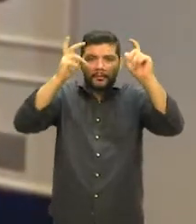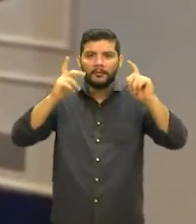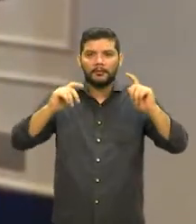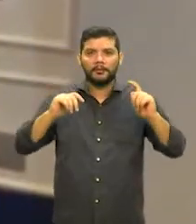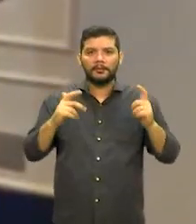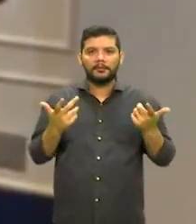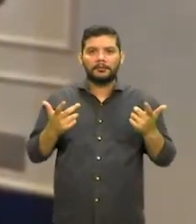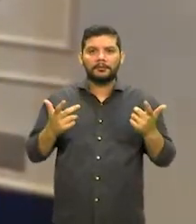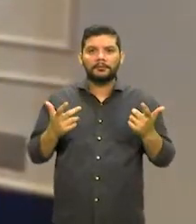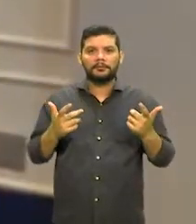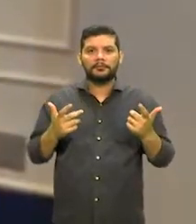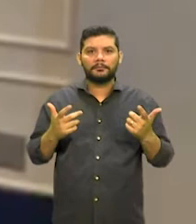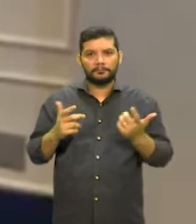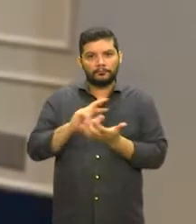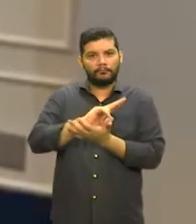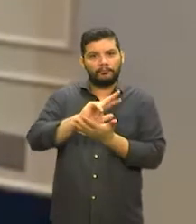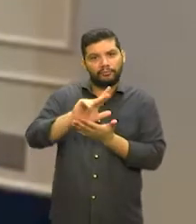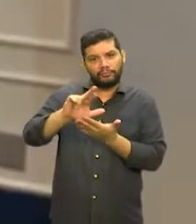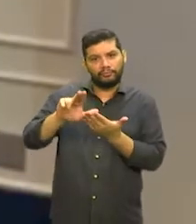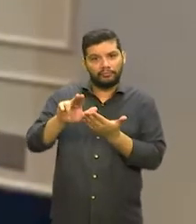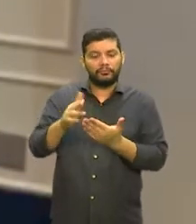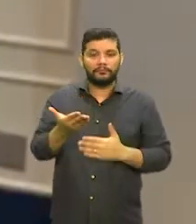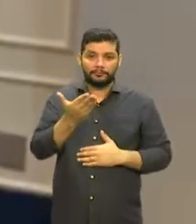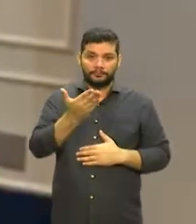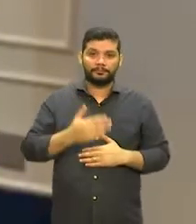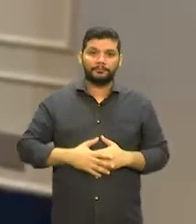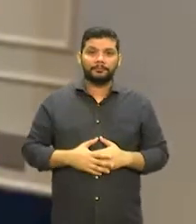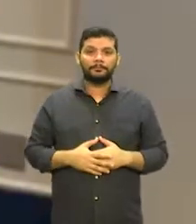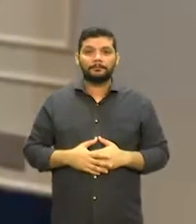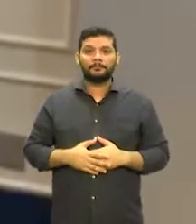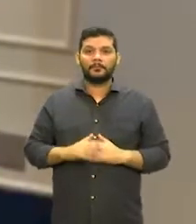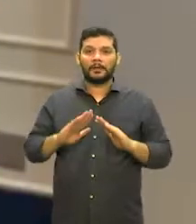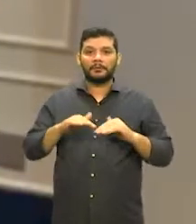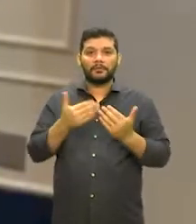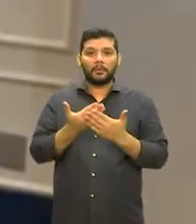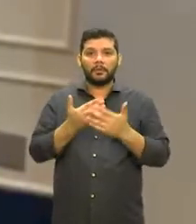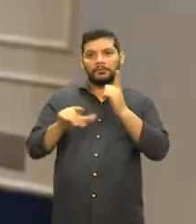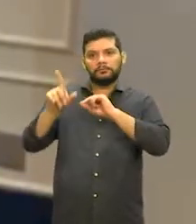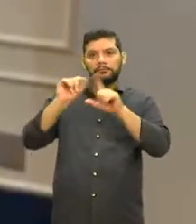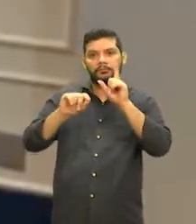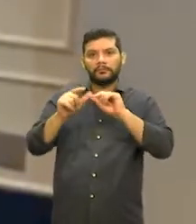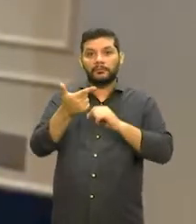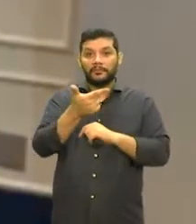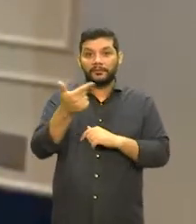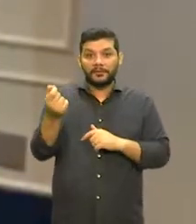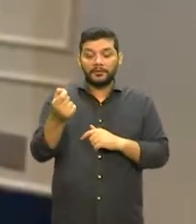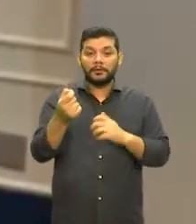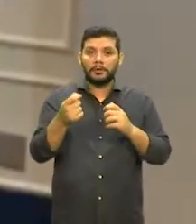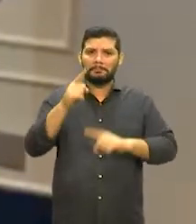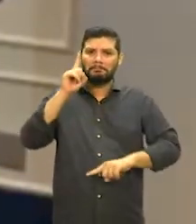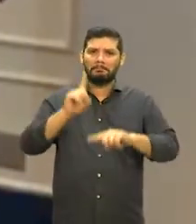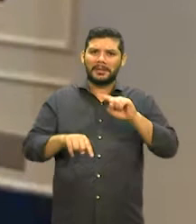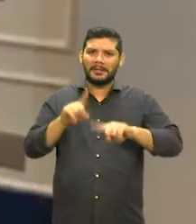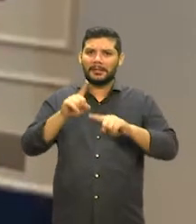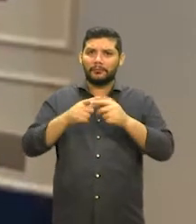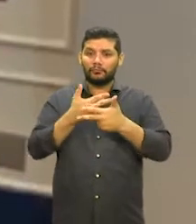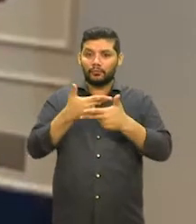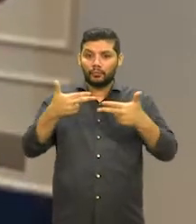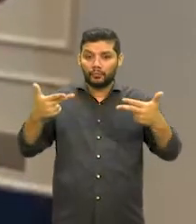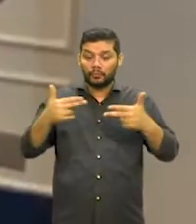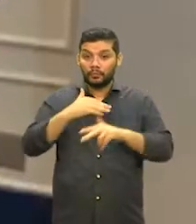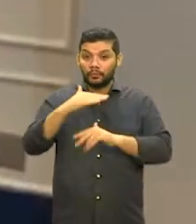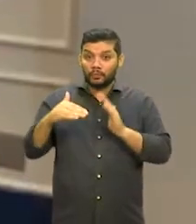novidade. Então, cada uma das escolinhas selecionadas, das 20 escolinhas, vai receber todo esse kit preparado pela